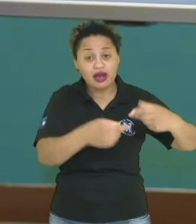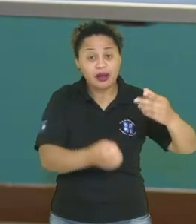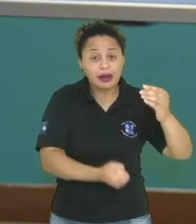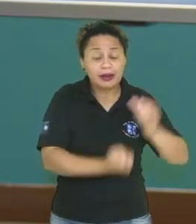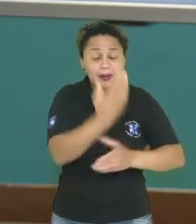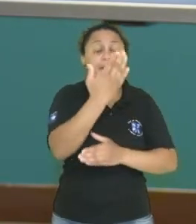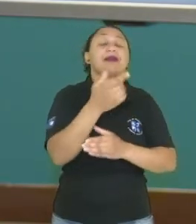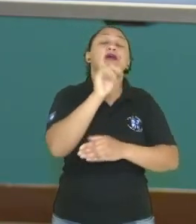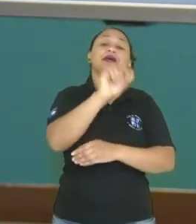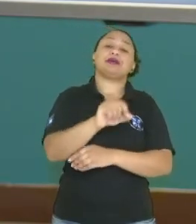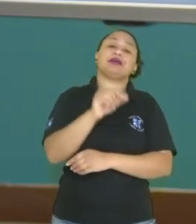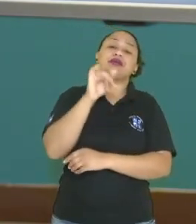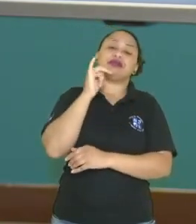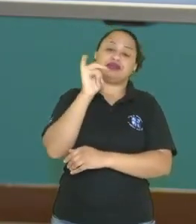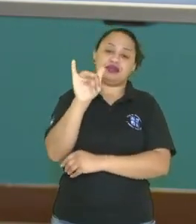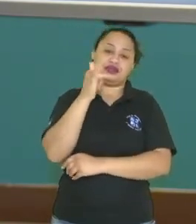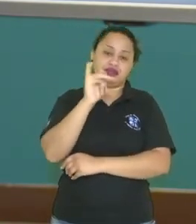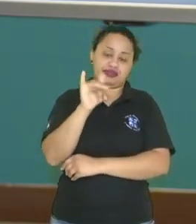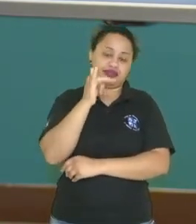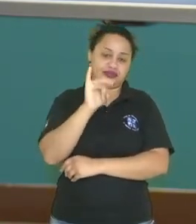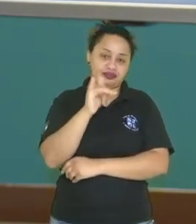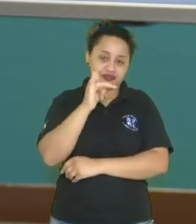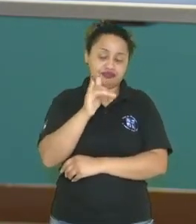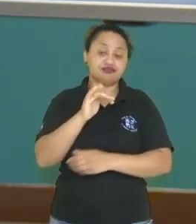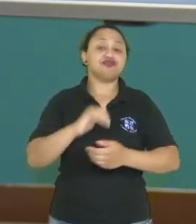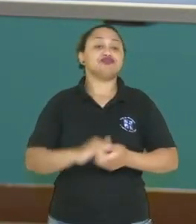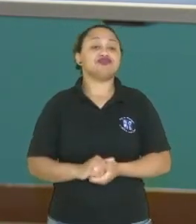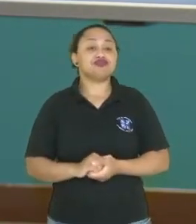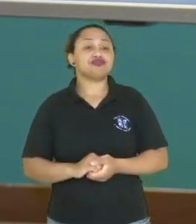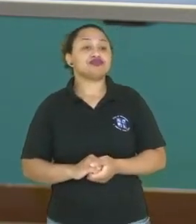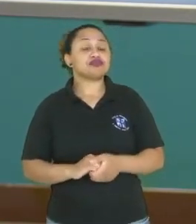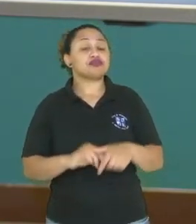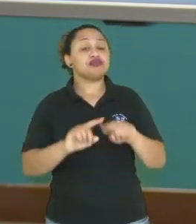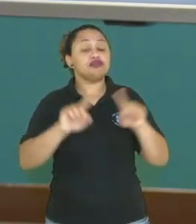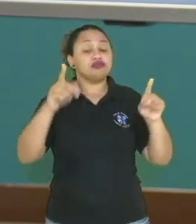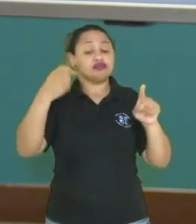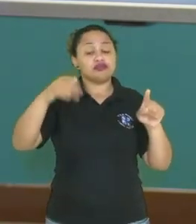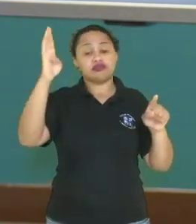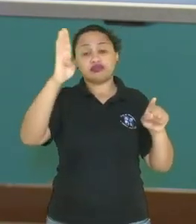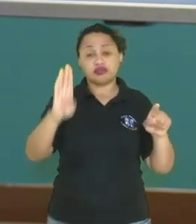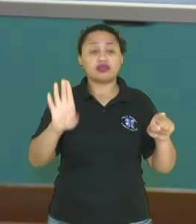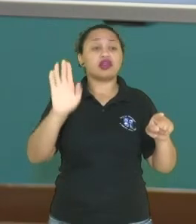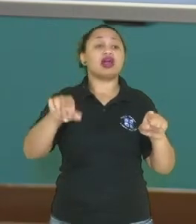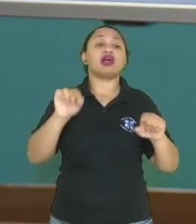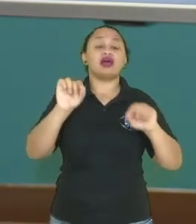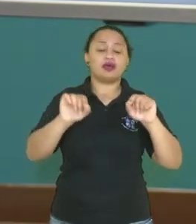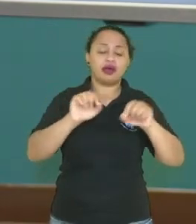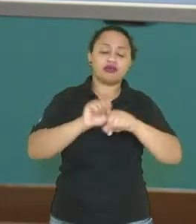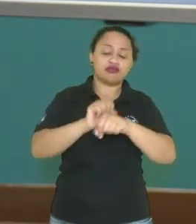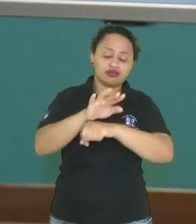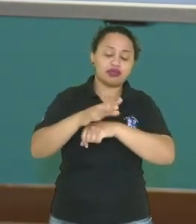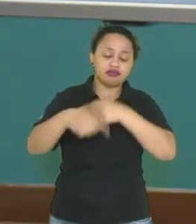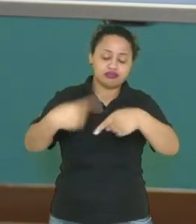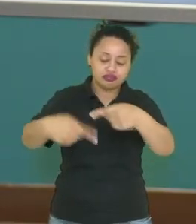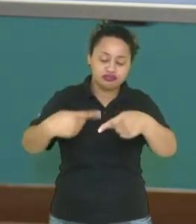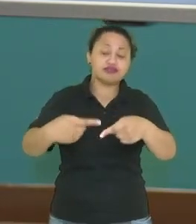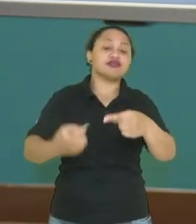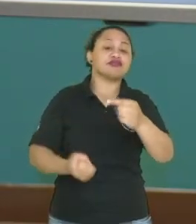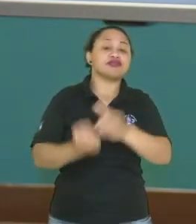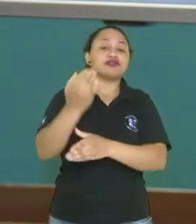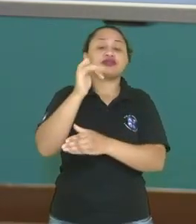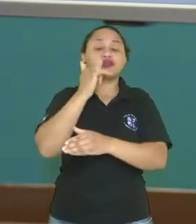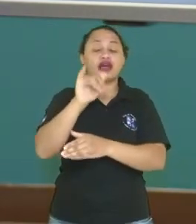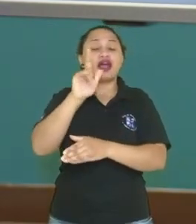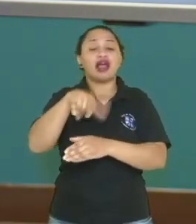a movimentação dos geradores para gerar a energia elétrica. Mas no Brasil, de fato, as usinas hidrelétricas são as